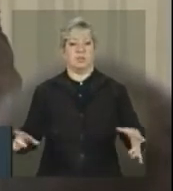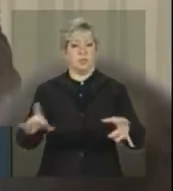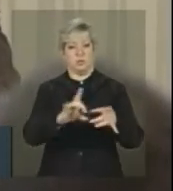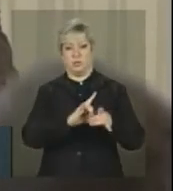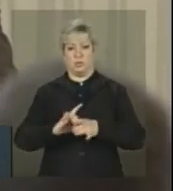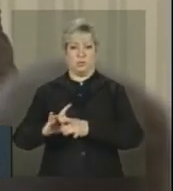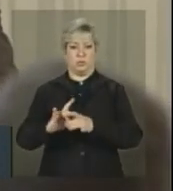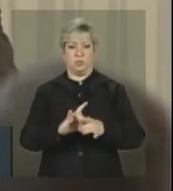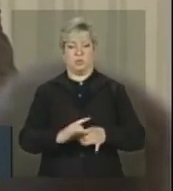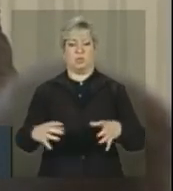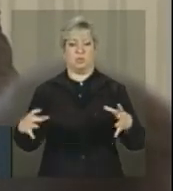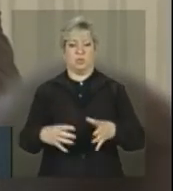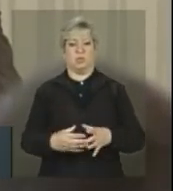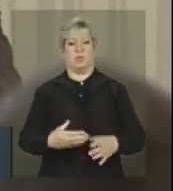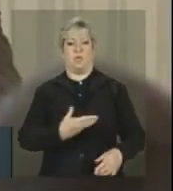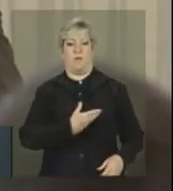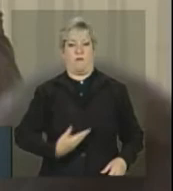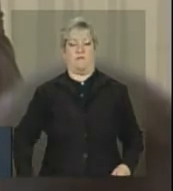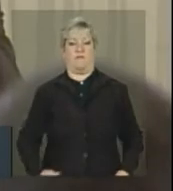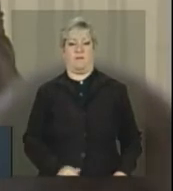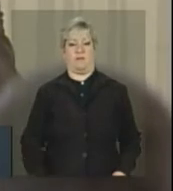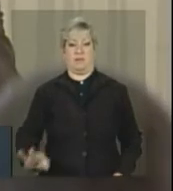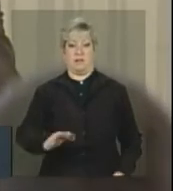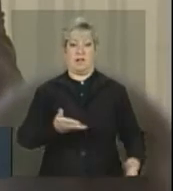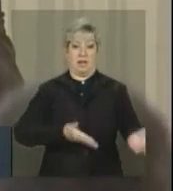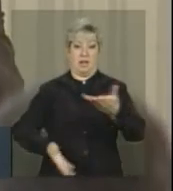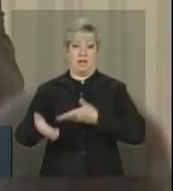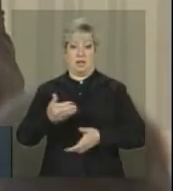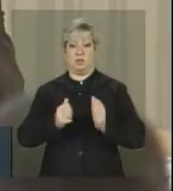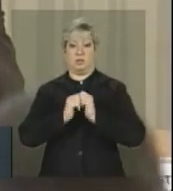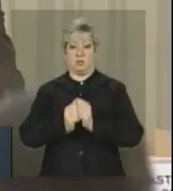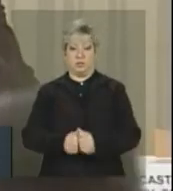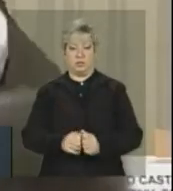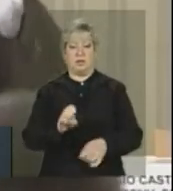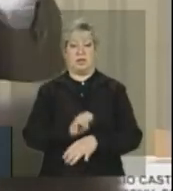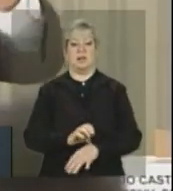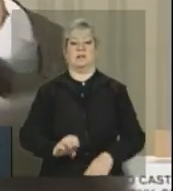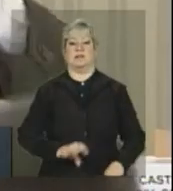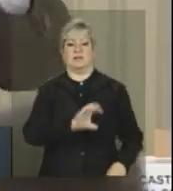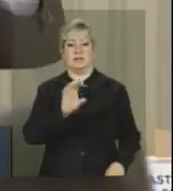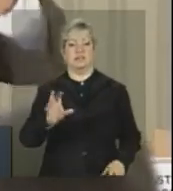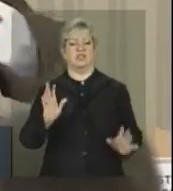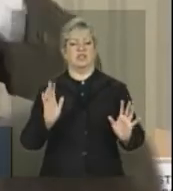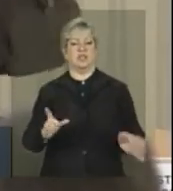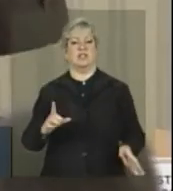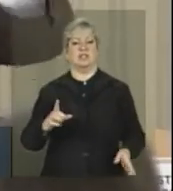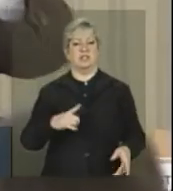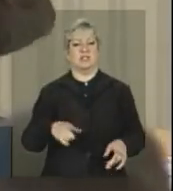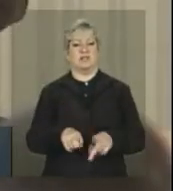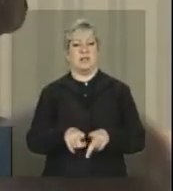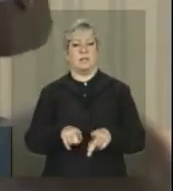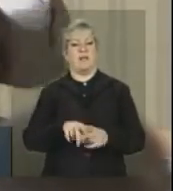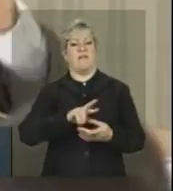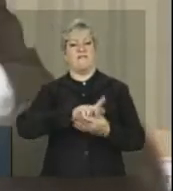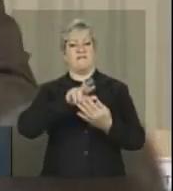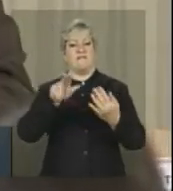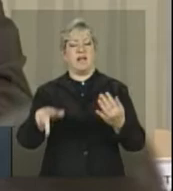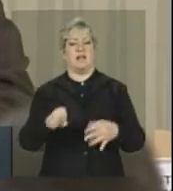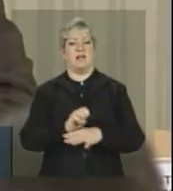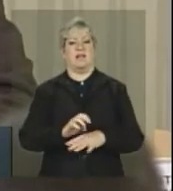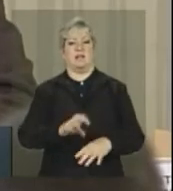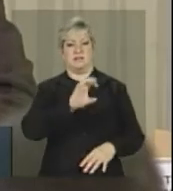conjunto dos órgãos do governo federal, a relação com os estados, que já vinham também vários dos estados, assim como no caso